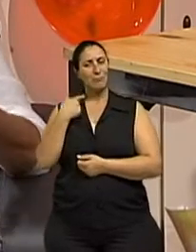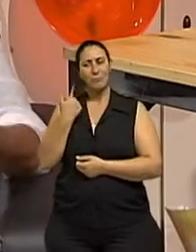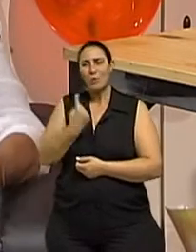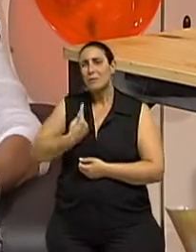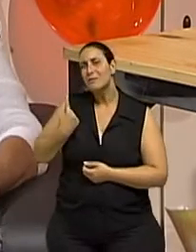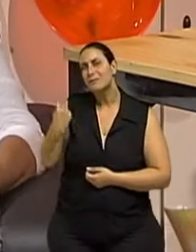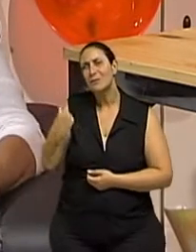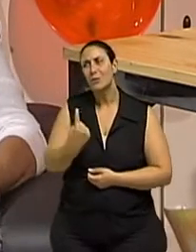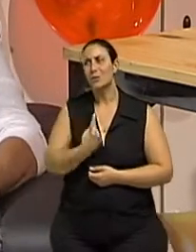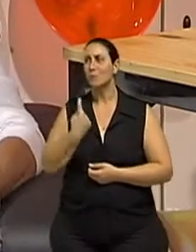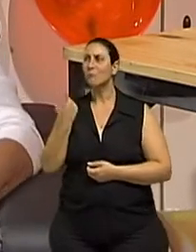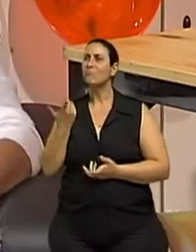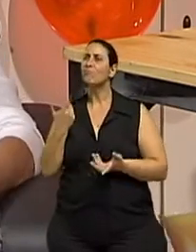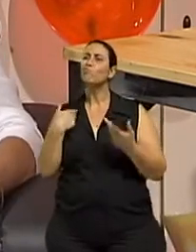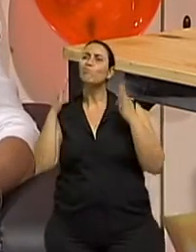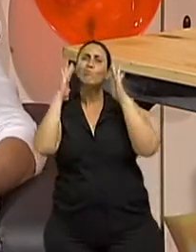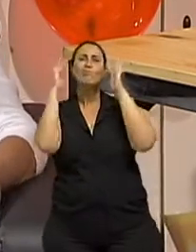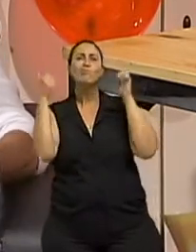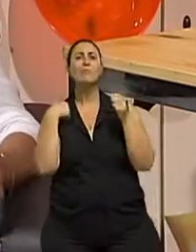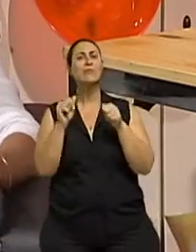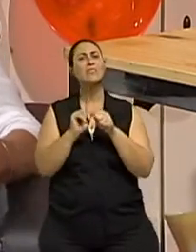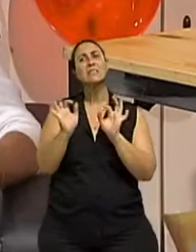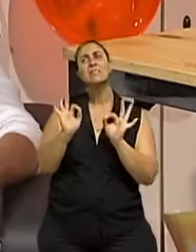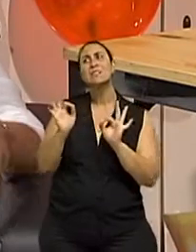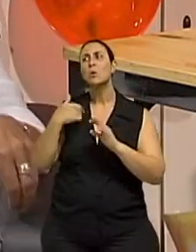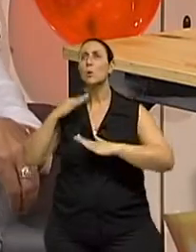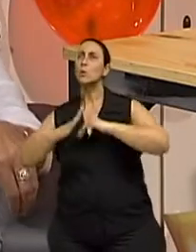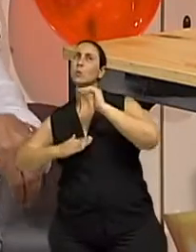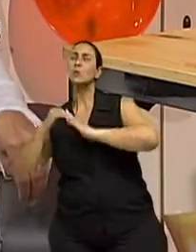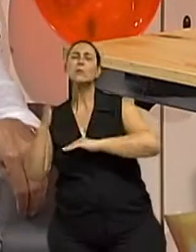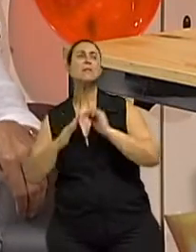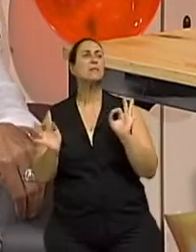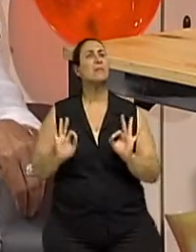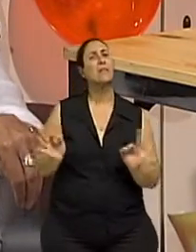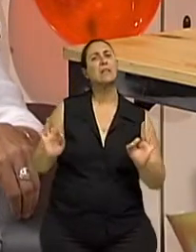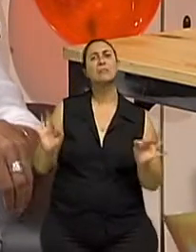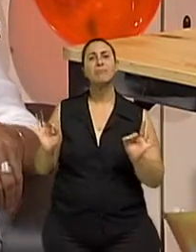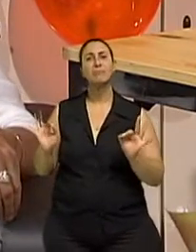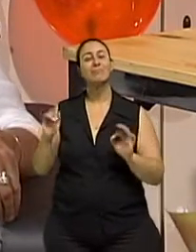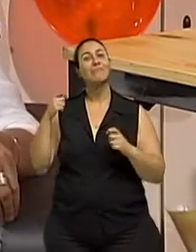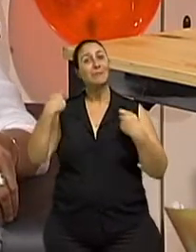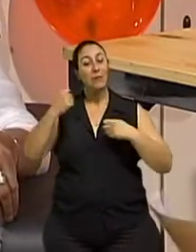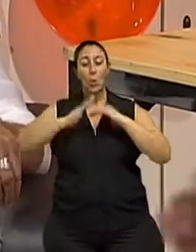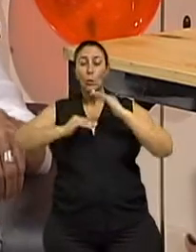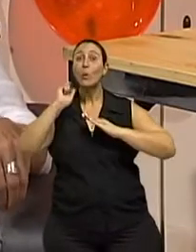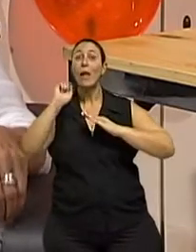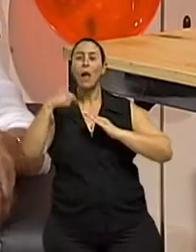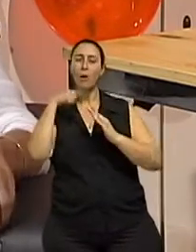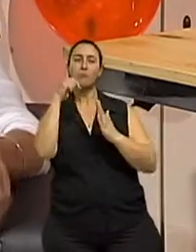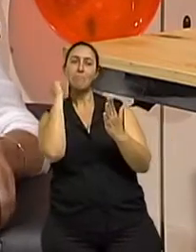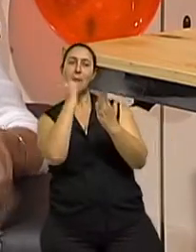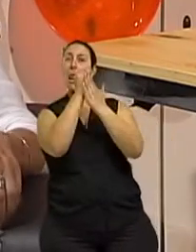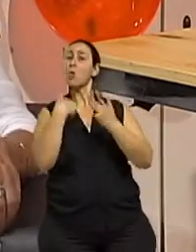construindo nada, porque construir é isso. É deixar uma marca por onde passa. E